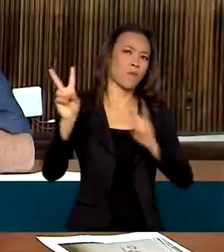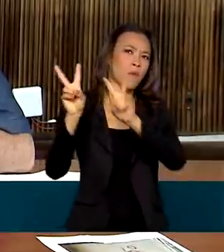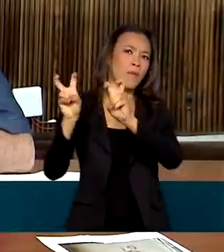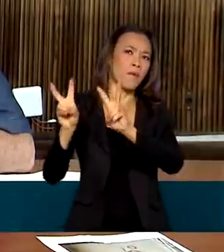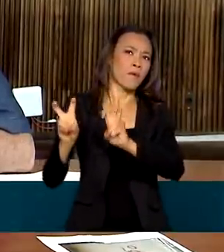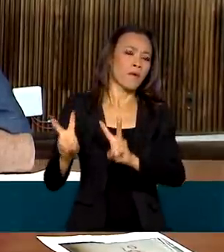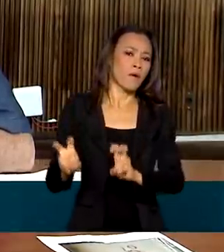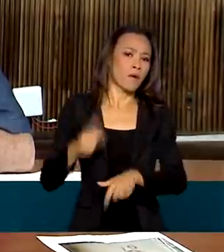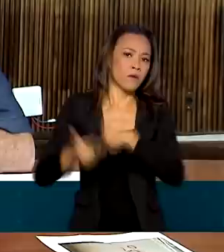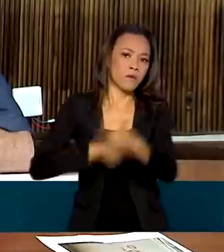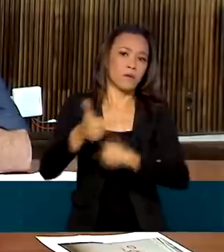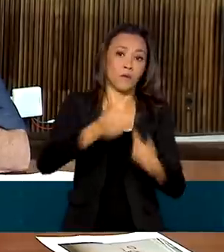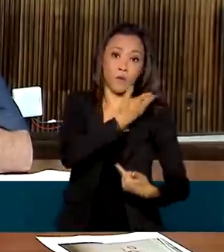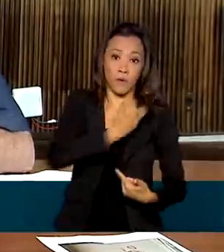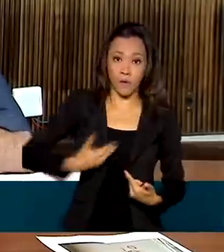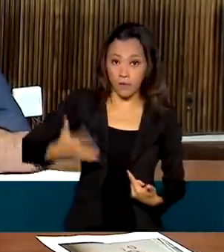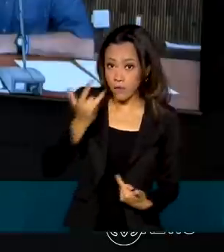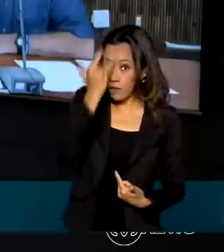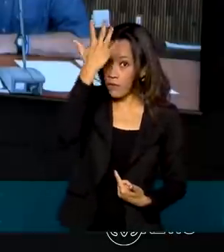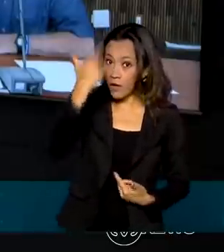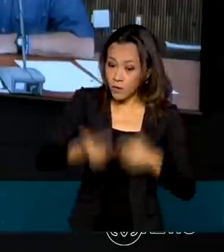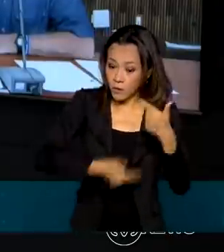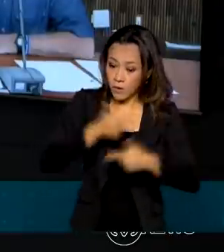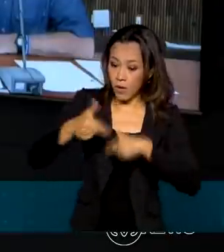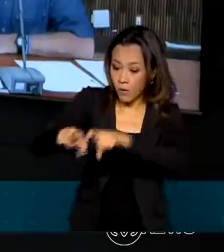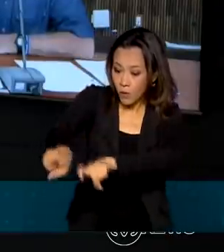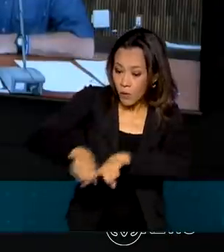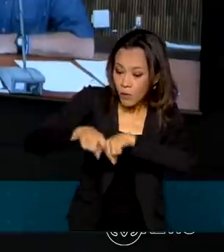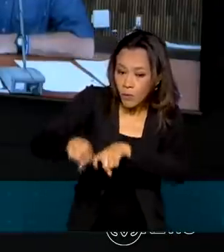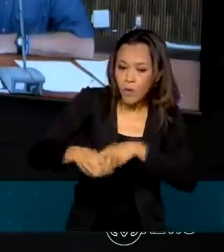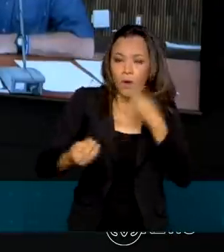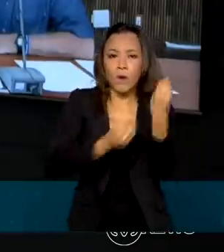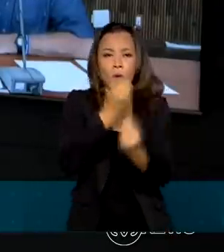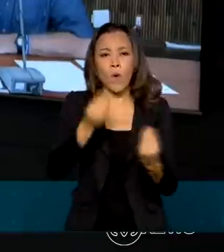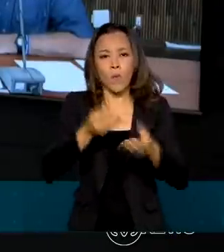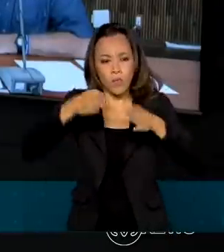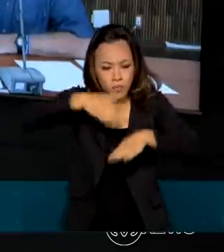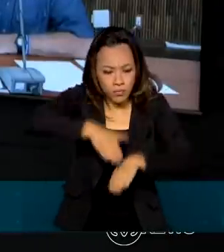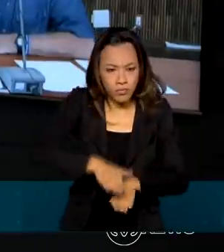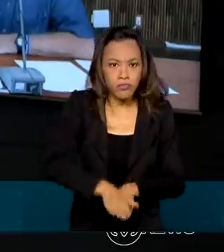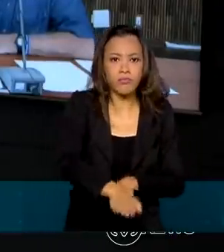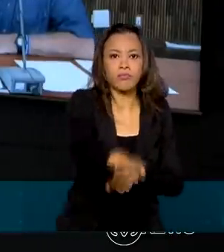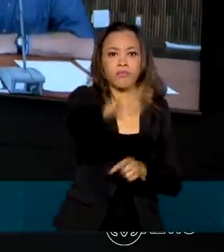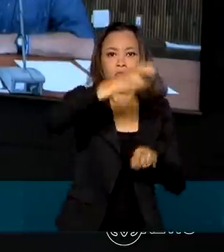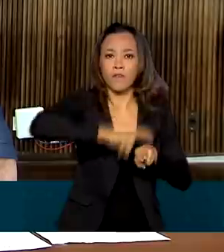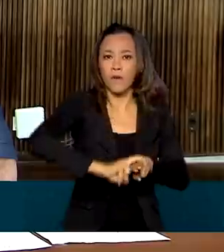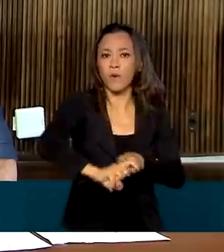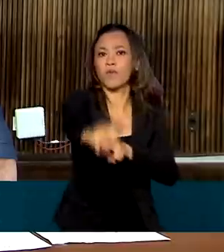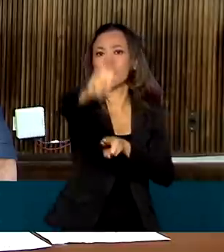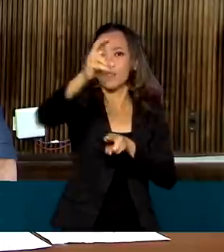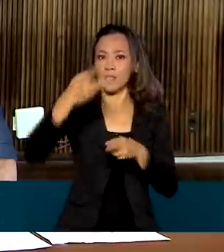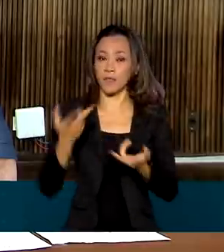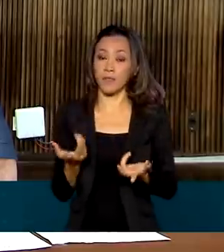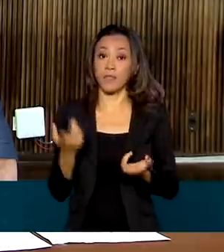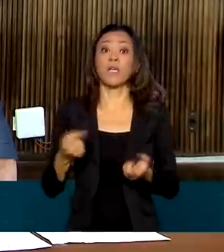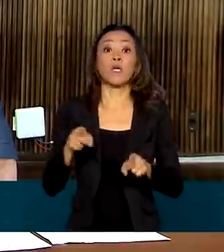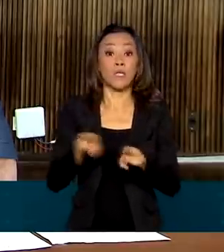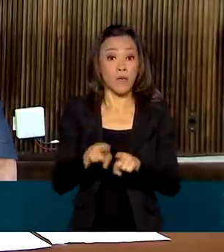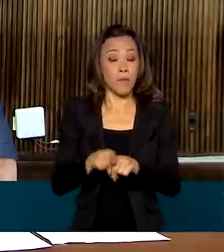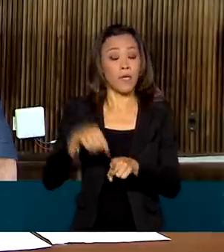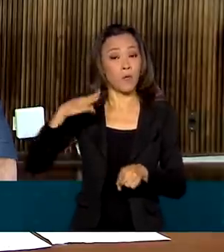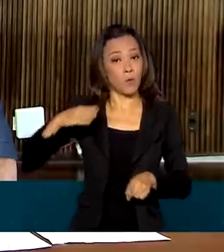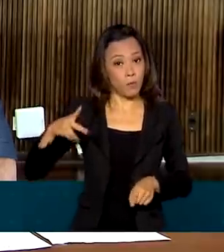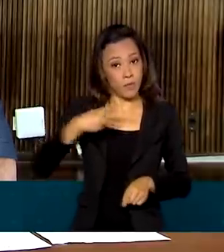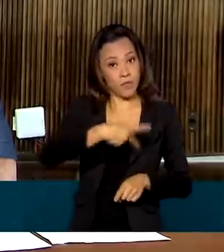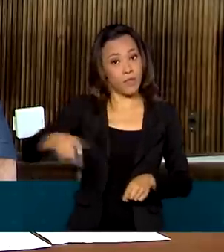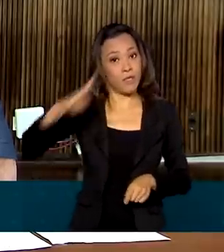do governo para facilitar os negócios no campo, como o investimento em rodovias e ferrovias. O presidente voltou a defender